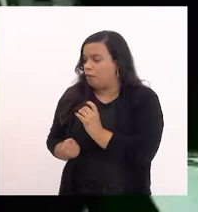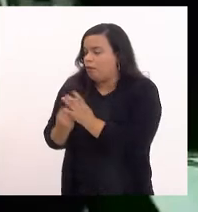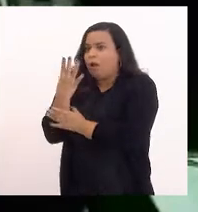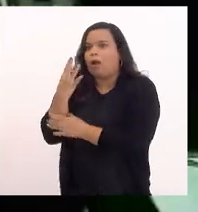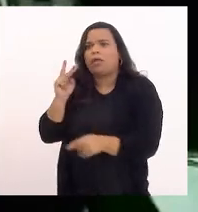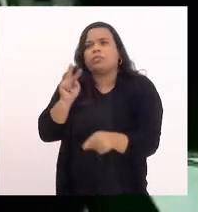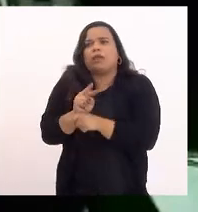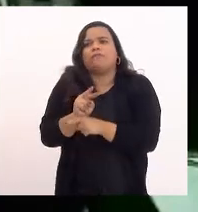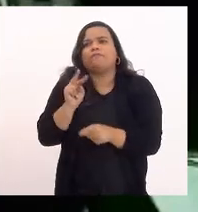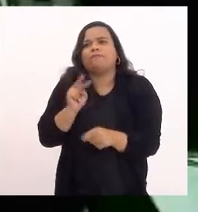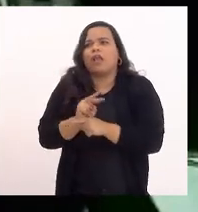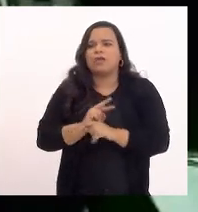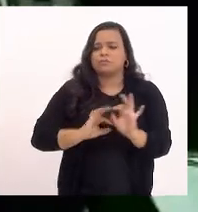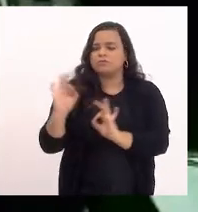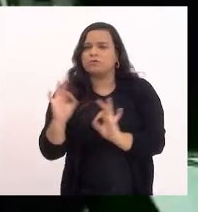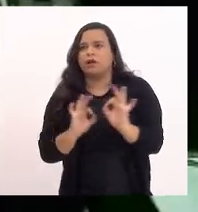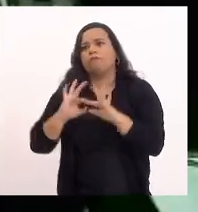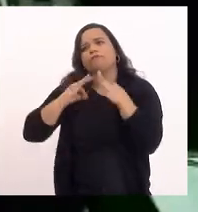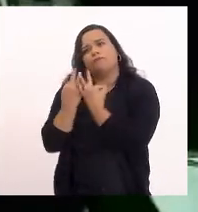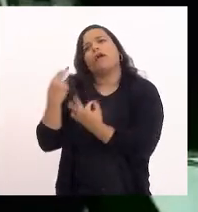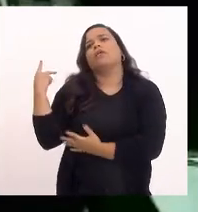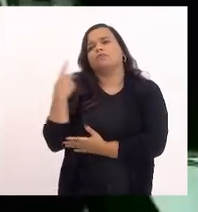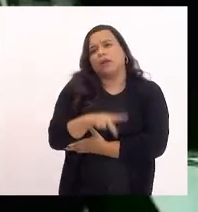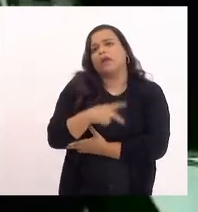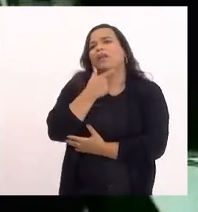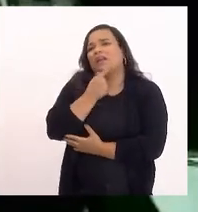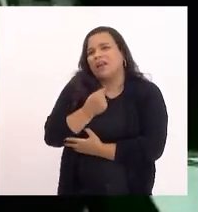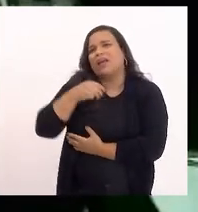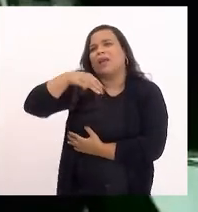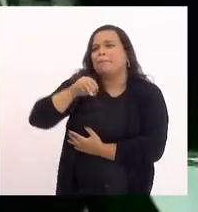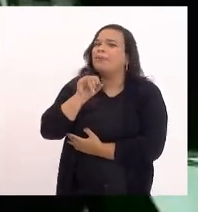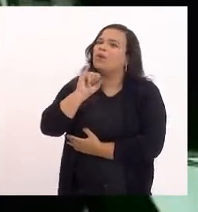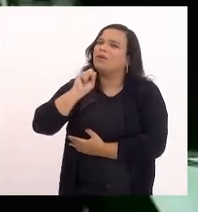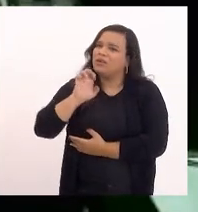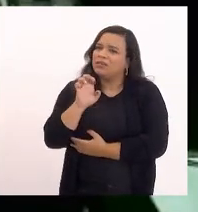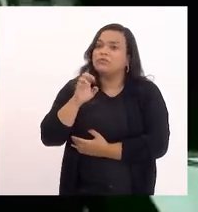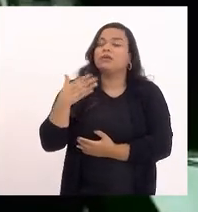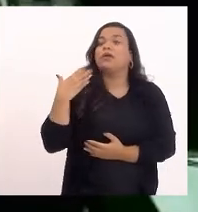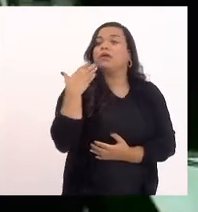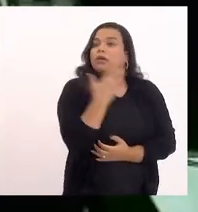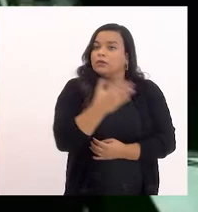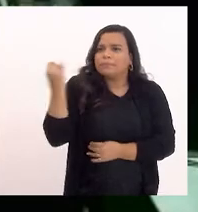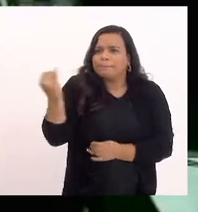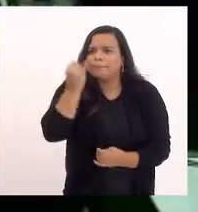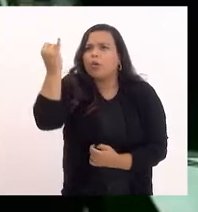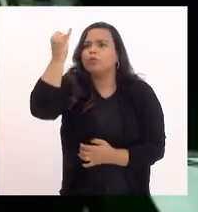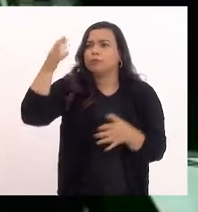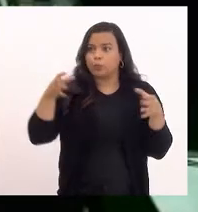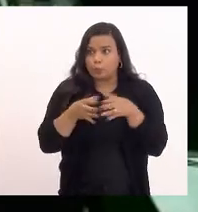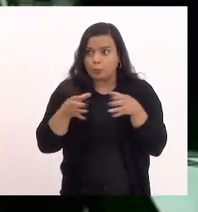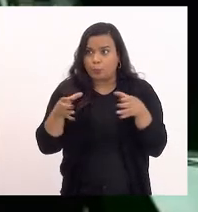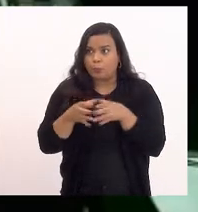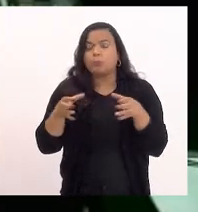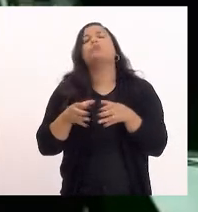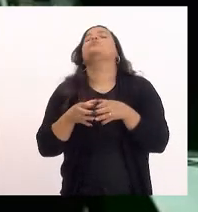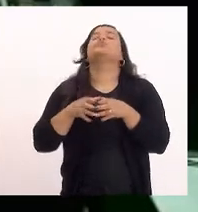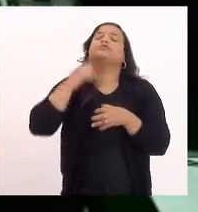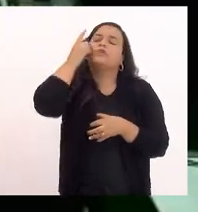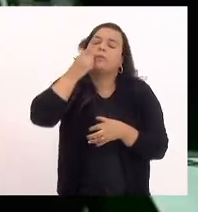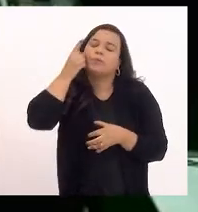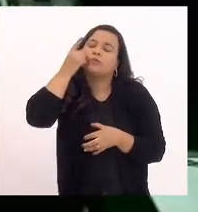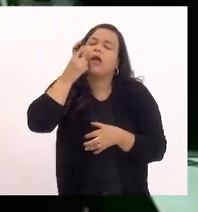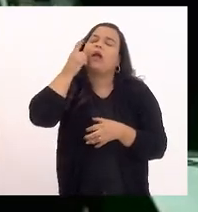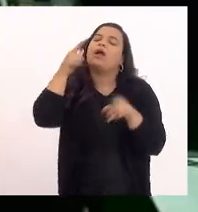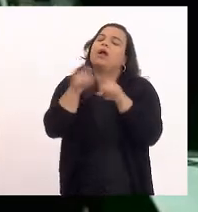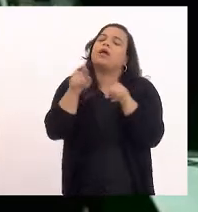da família de Moise então nesse sentido foi fundamental a comitiva de deputados e